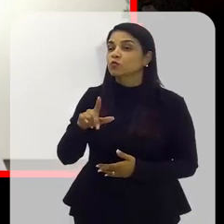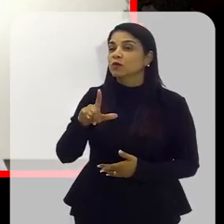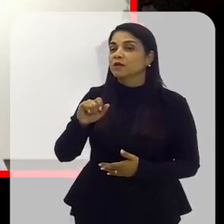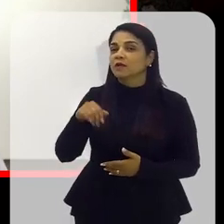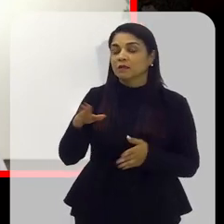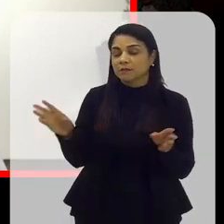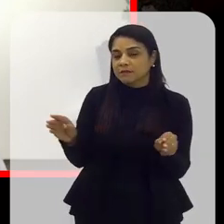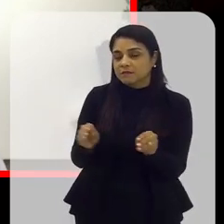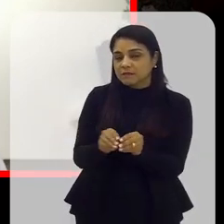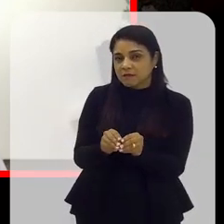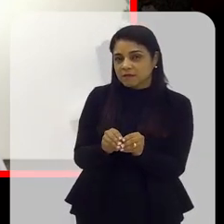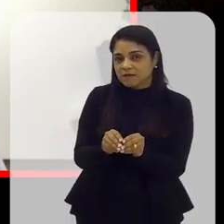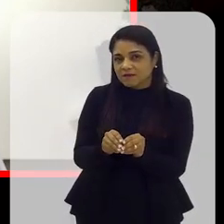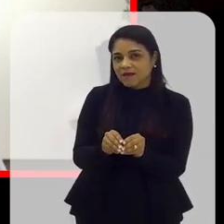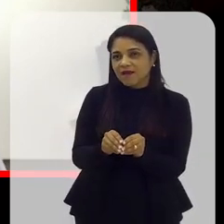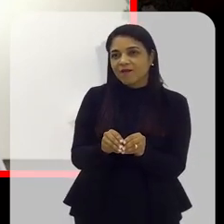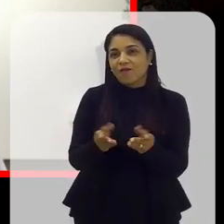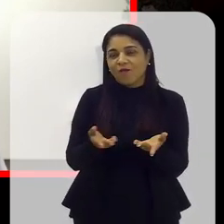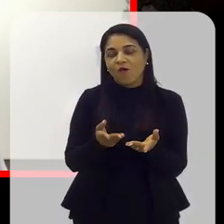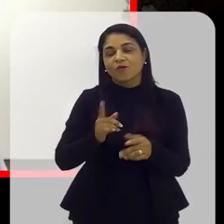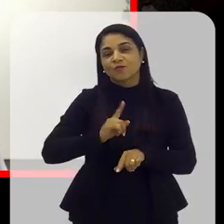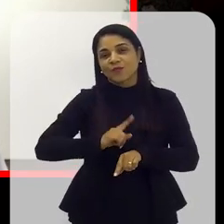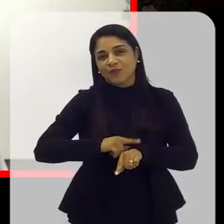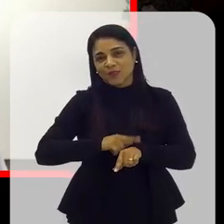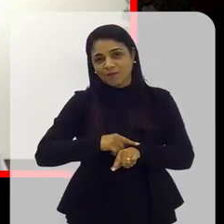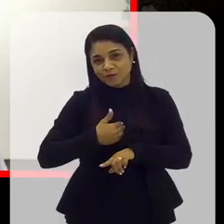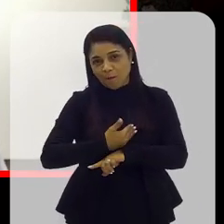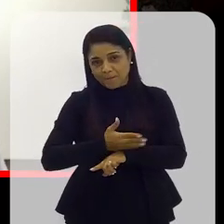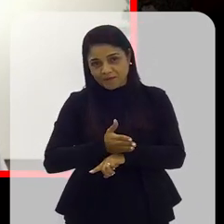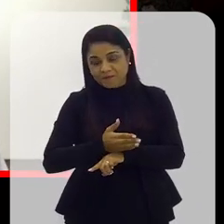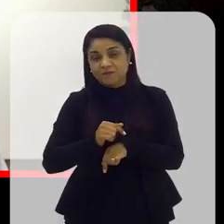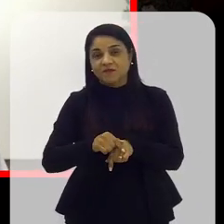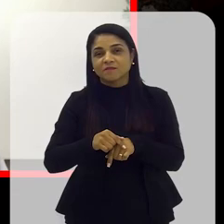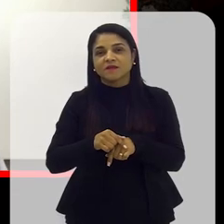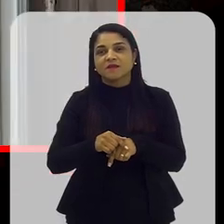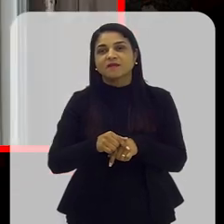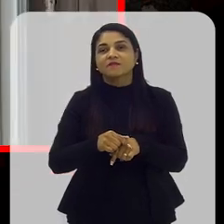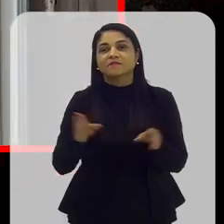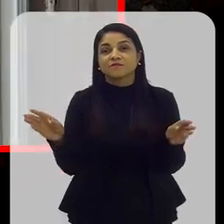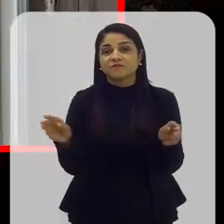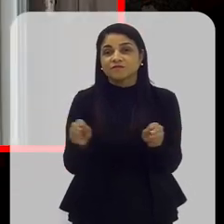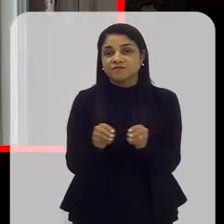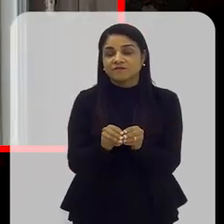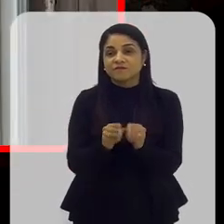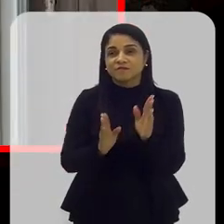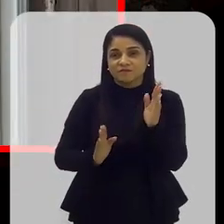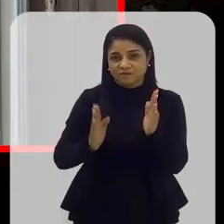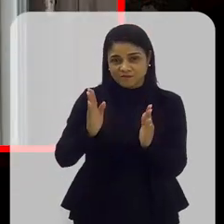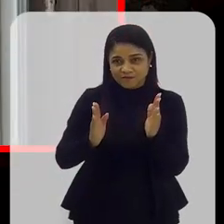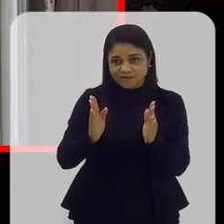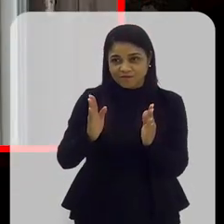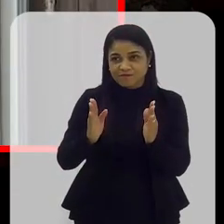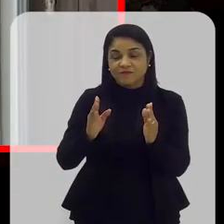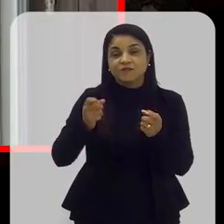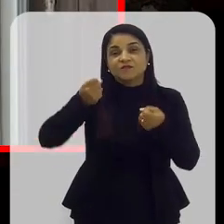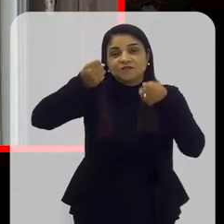Juliana, para a gente encerrar esse bloco, a gente já está com o tempo estourado aqui, rapidinho, para a gente fechar essa etapa.